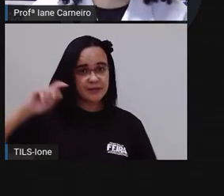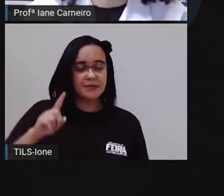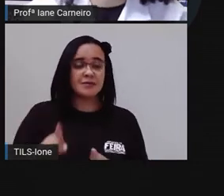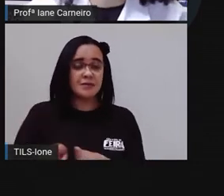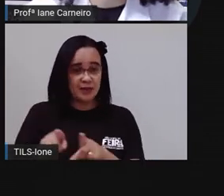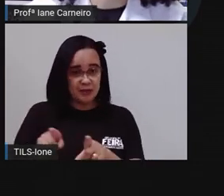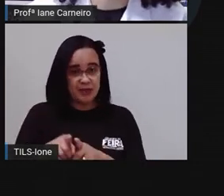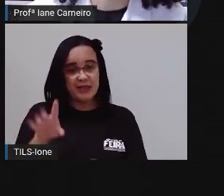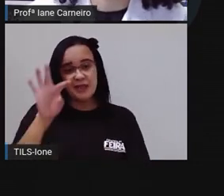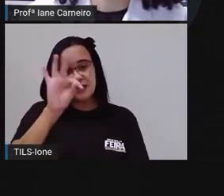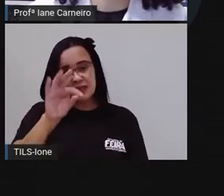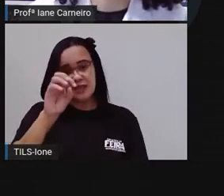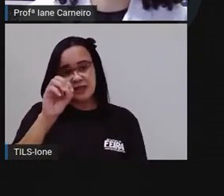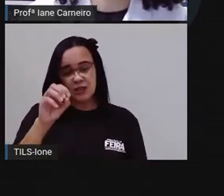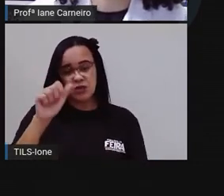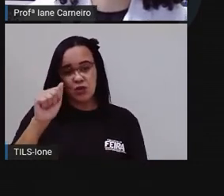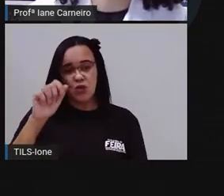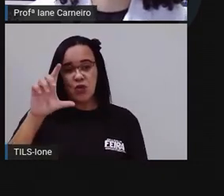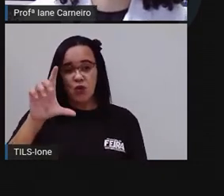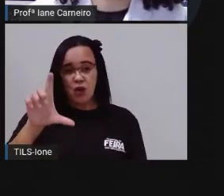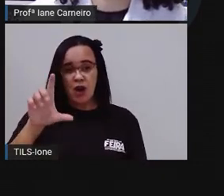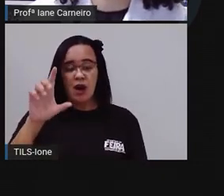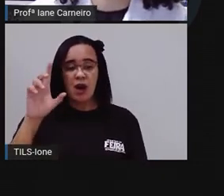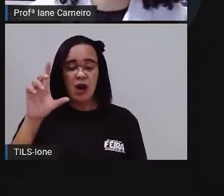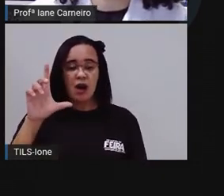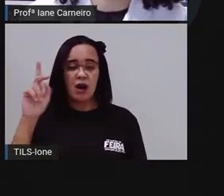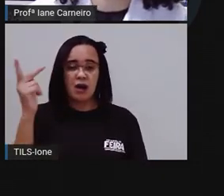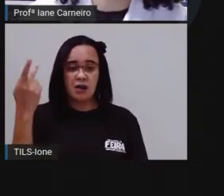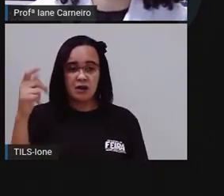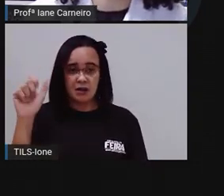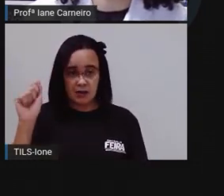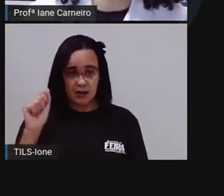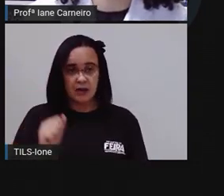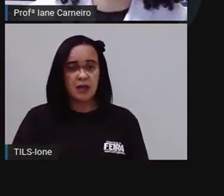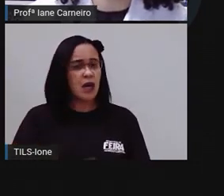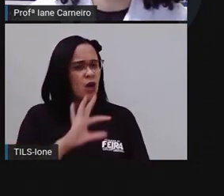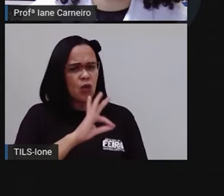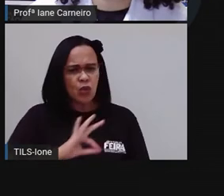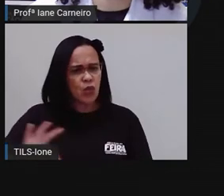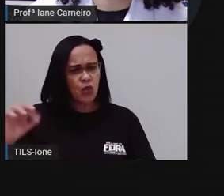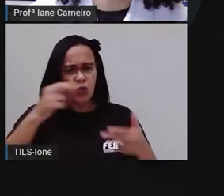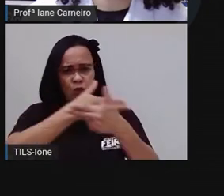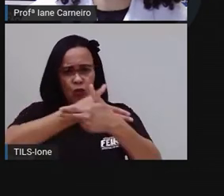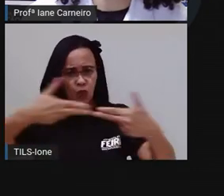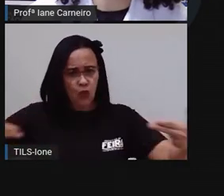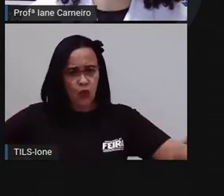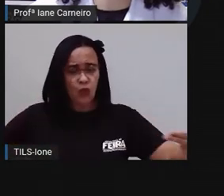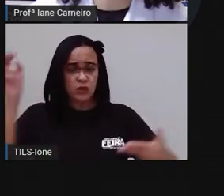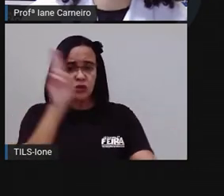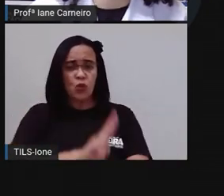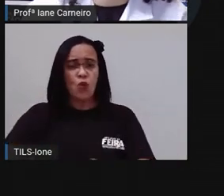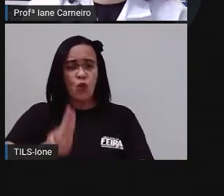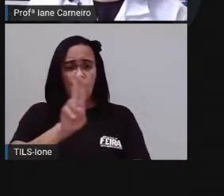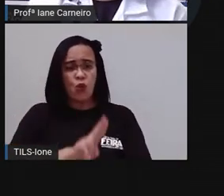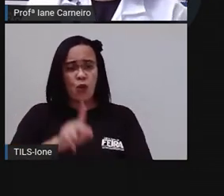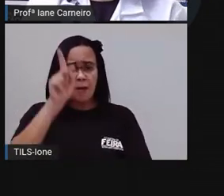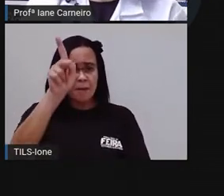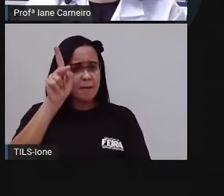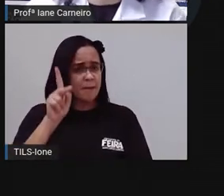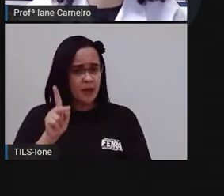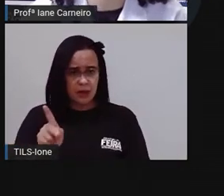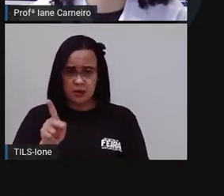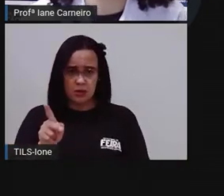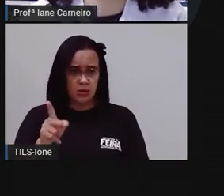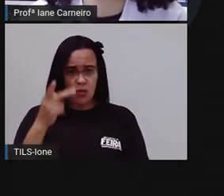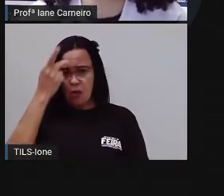Toalha, então são objetos que são de uso pessoal. e o ideal, ó, observe aqui desses objetos, quais